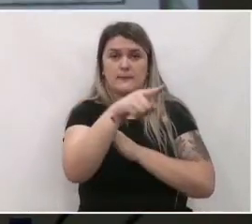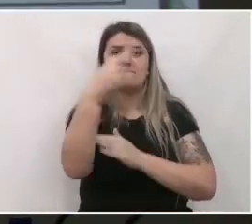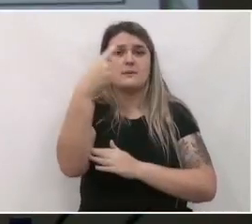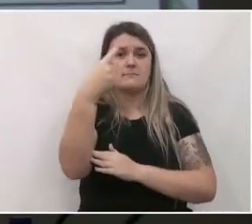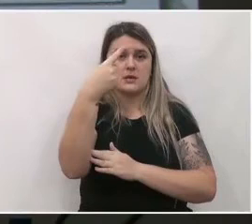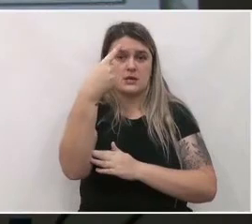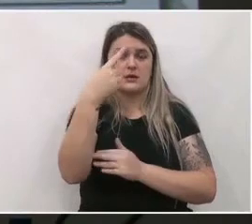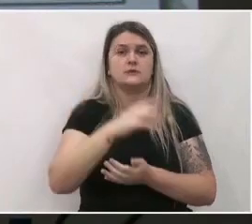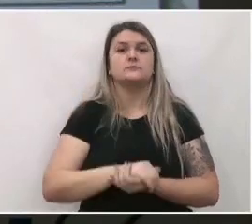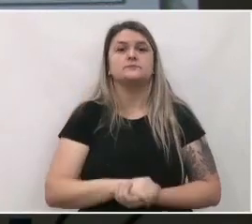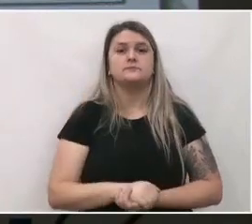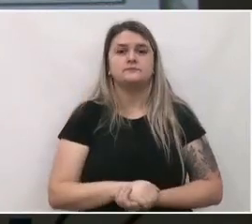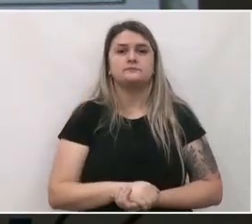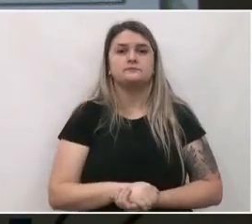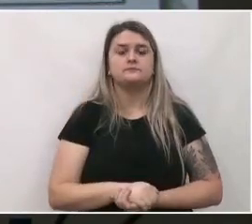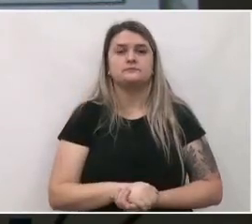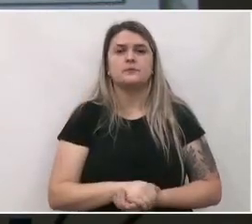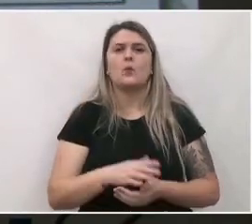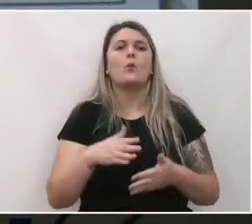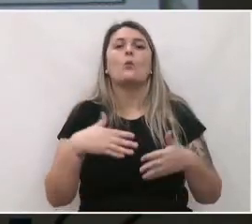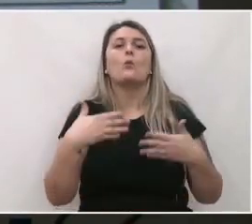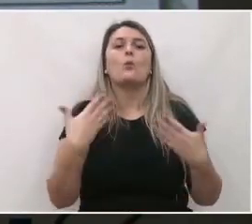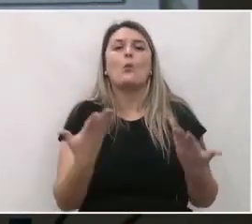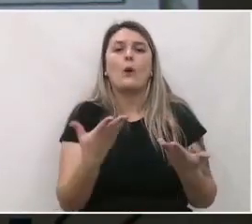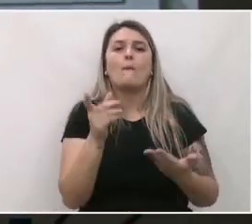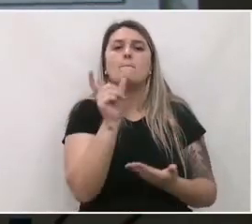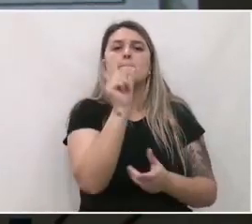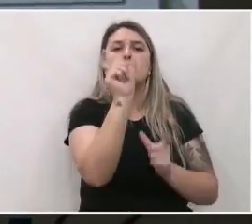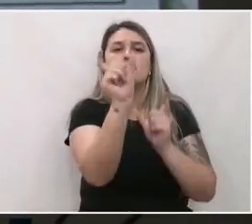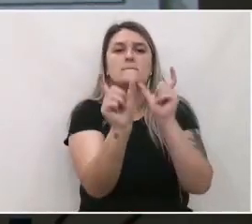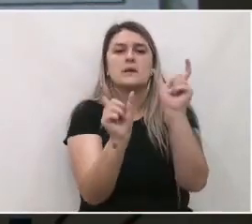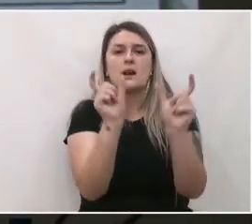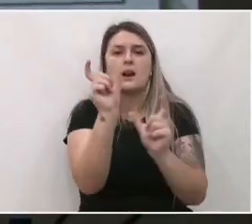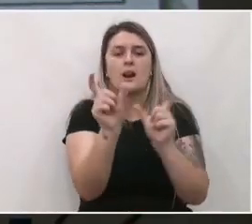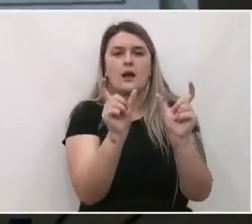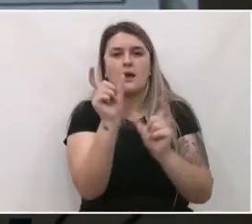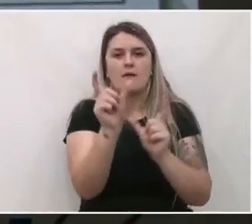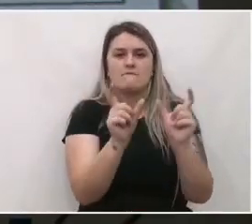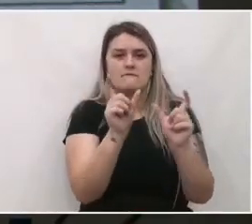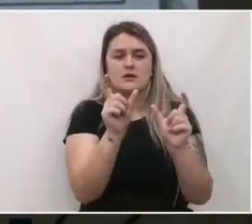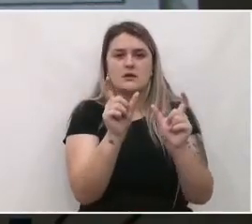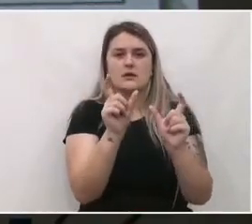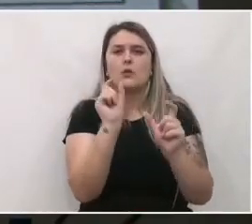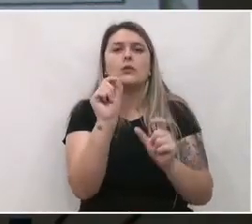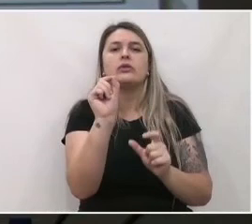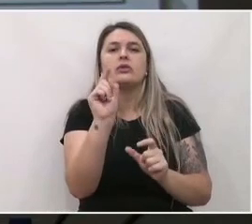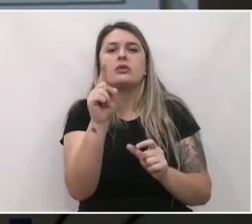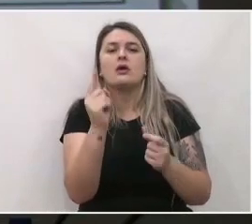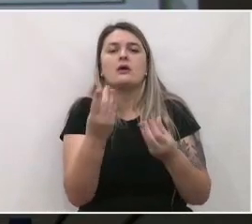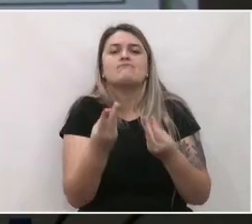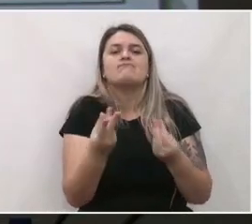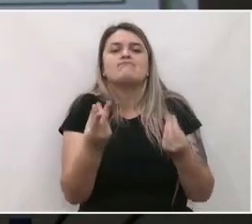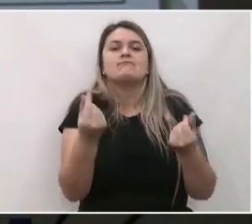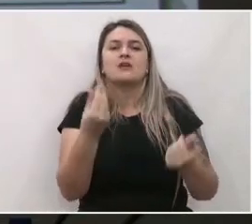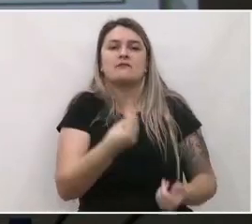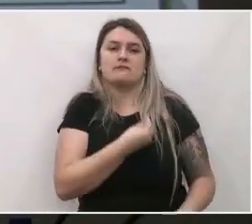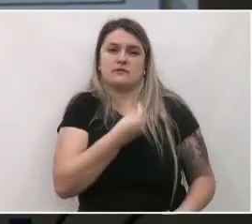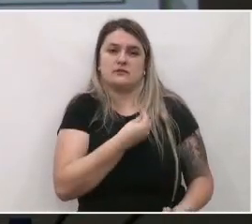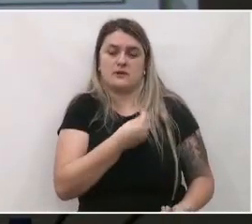é quais são as palavras que definem o que é qualidade de vida para você?